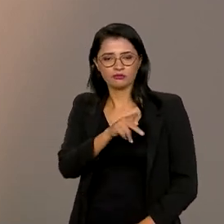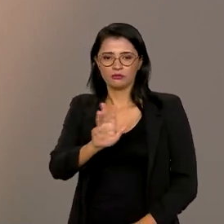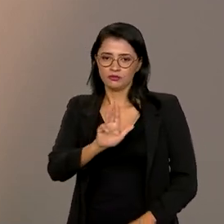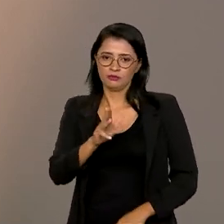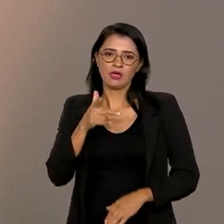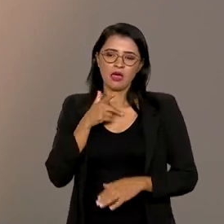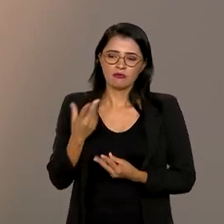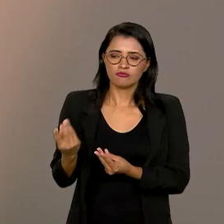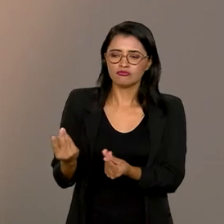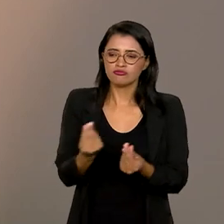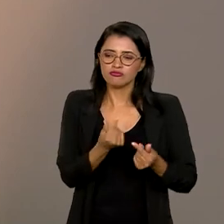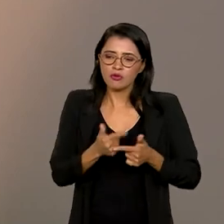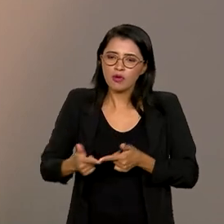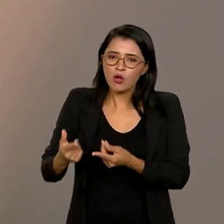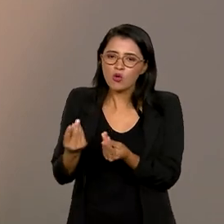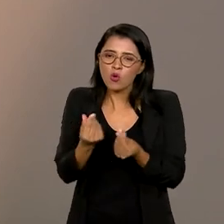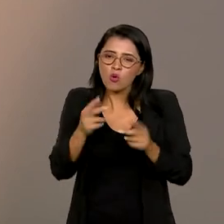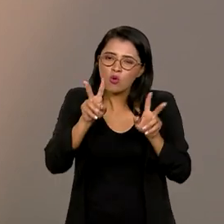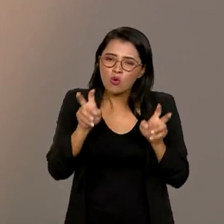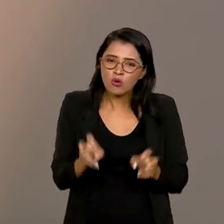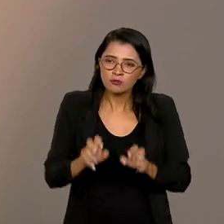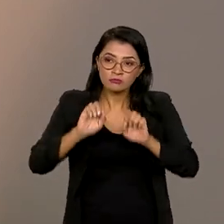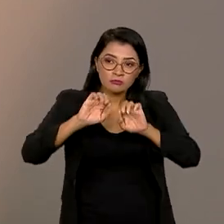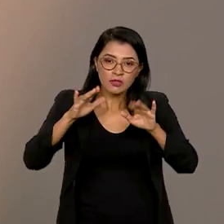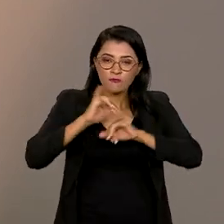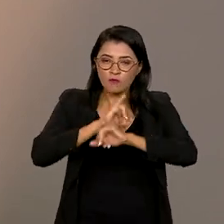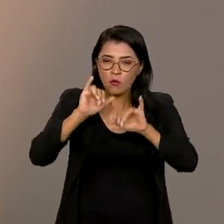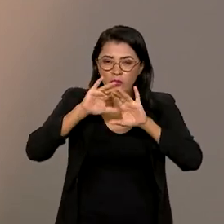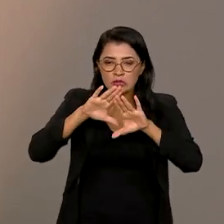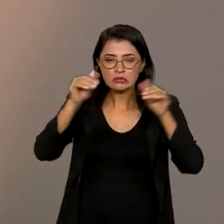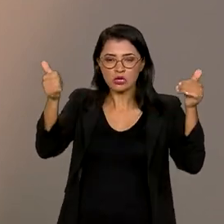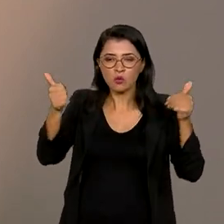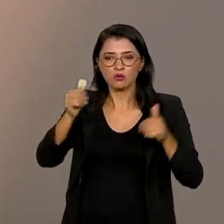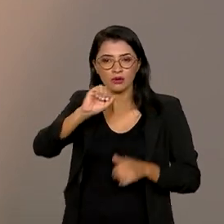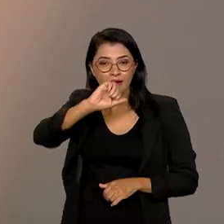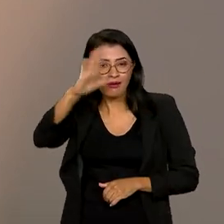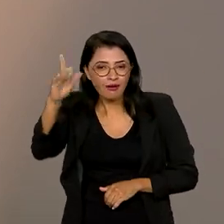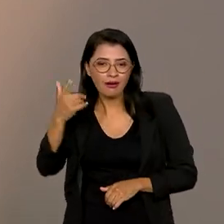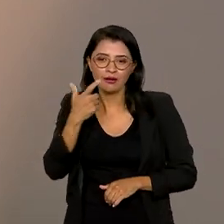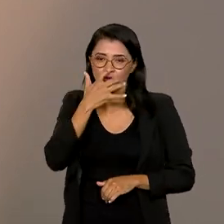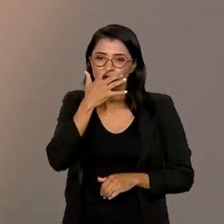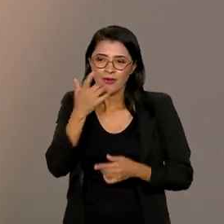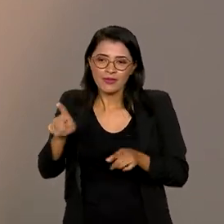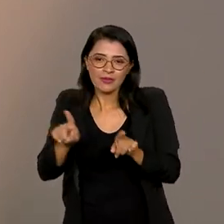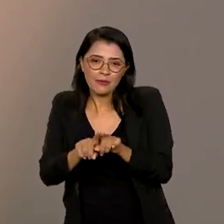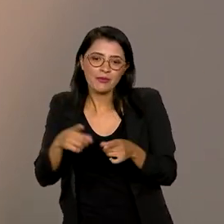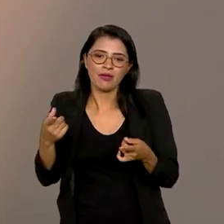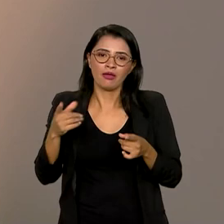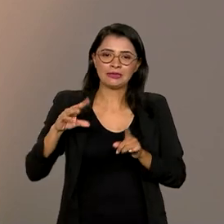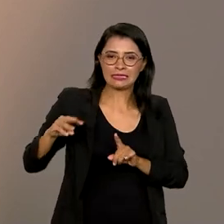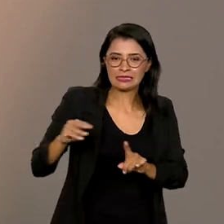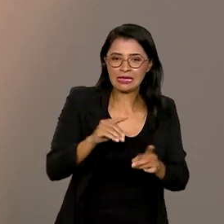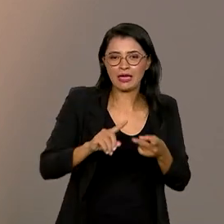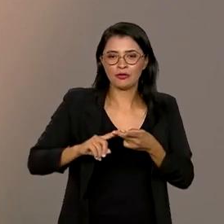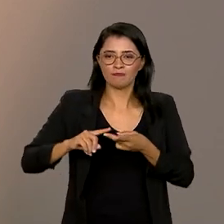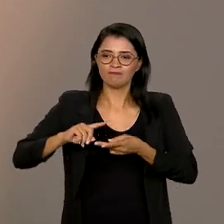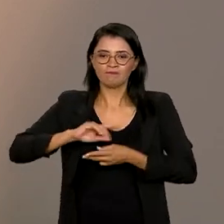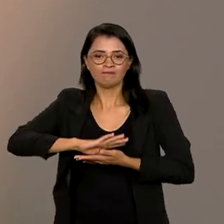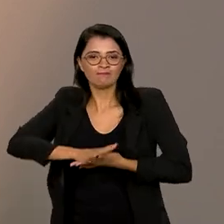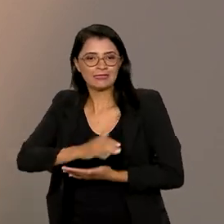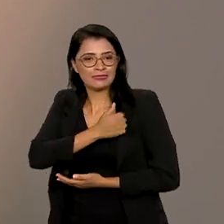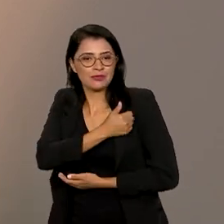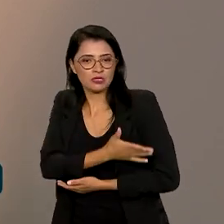sensíveis, né? A questão da transparência, a questão também do assédio, a questão da discriminação. Então, todas essas